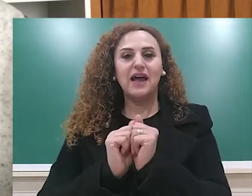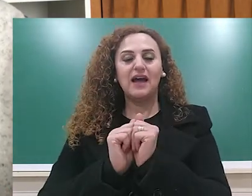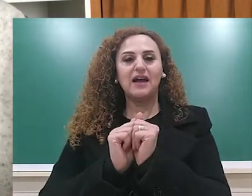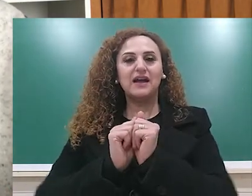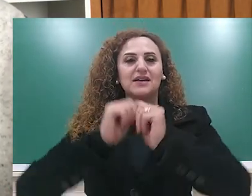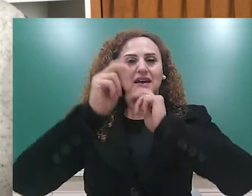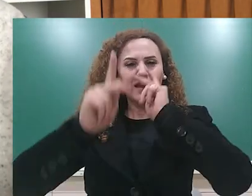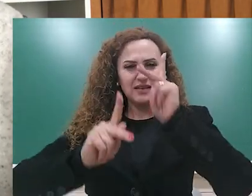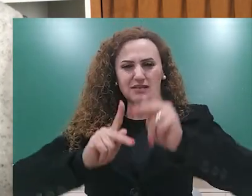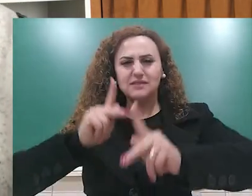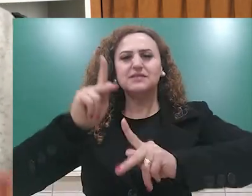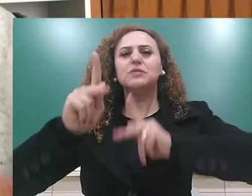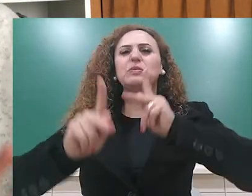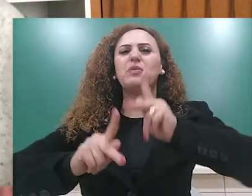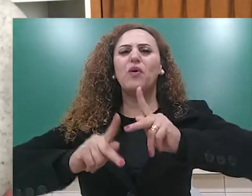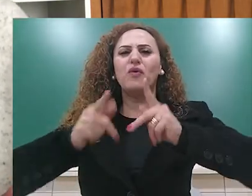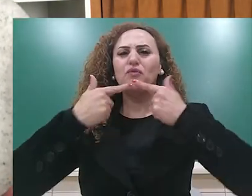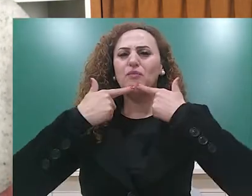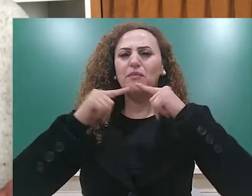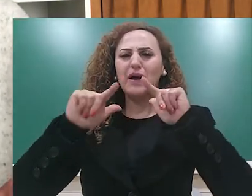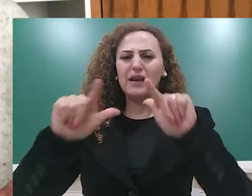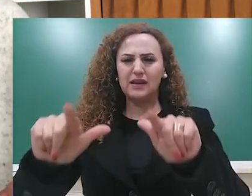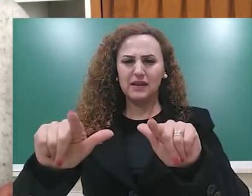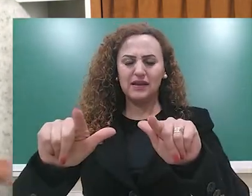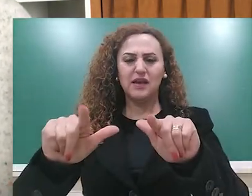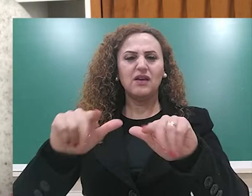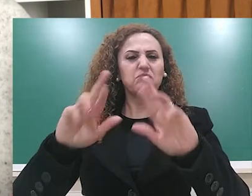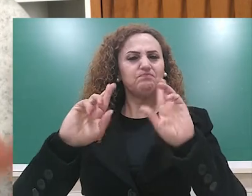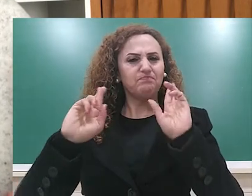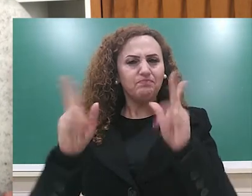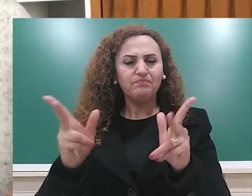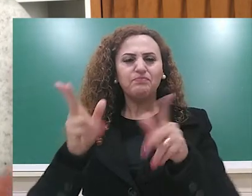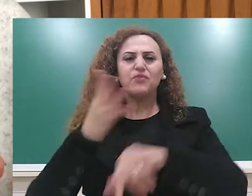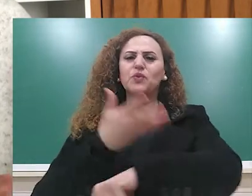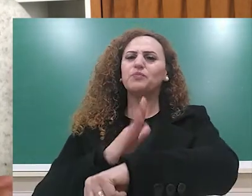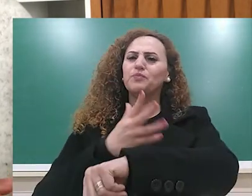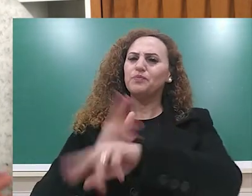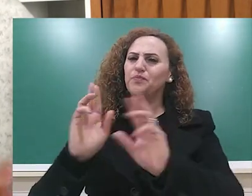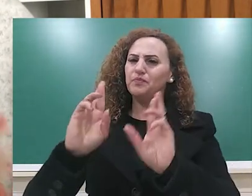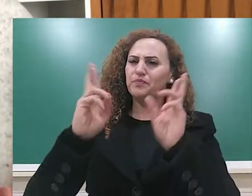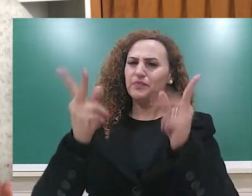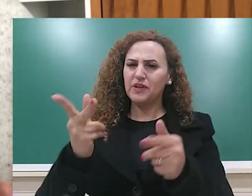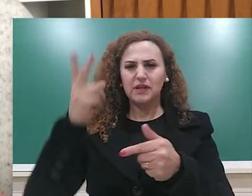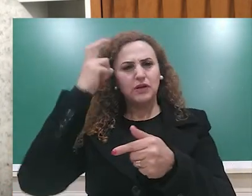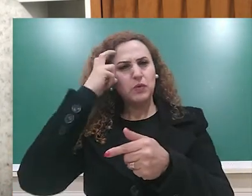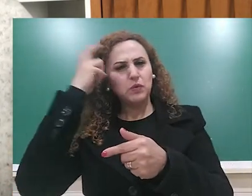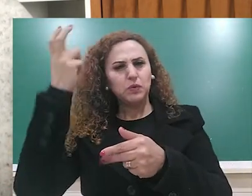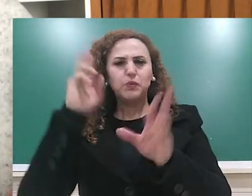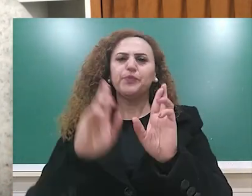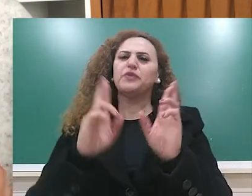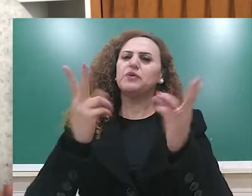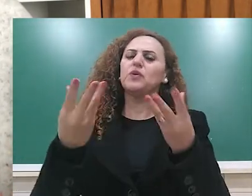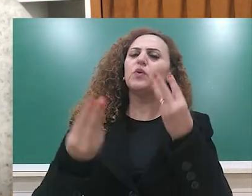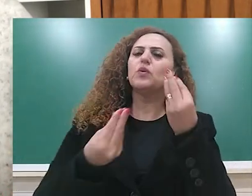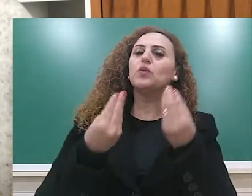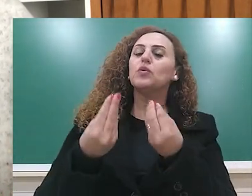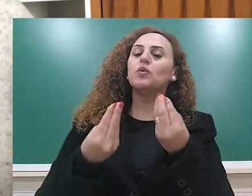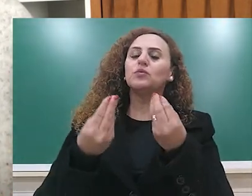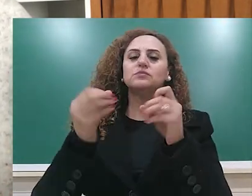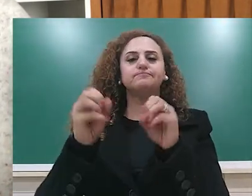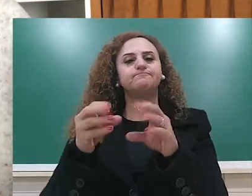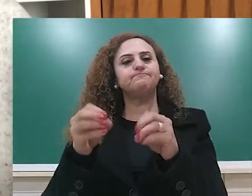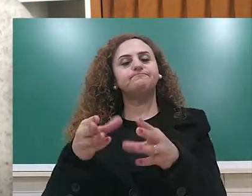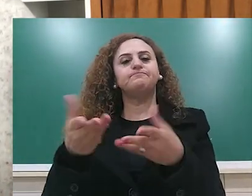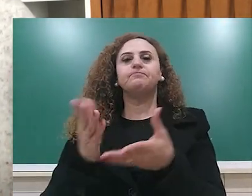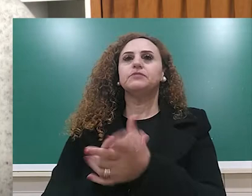essa população que falava uma língua diferente, que tinha costumes e hábitos tão diferentes, para ensinar eles os